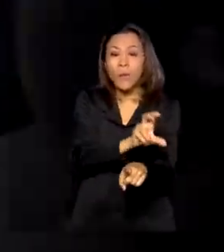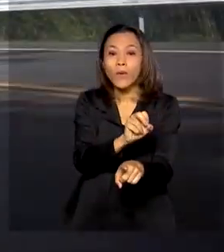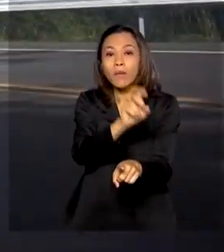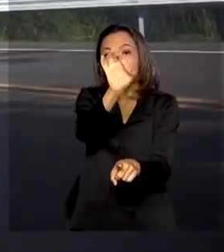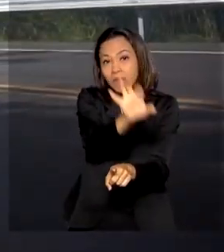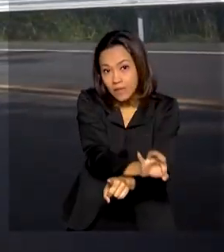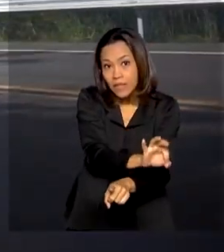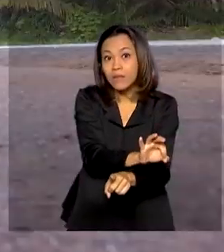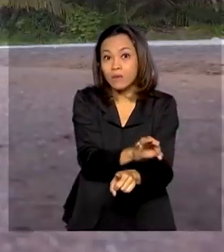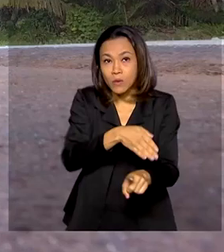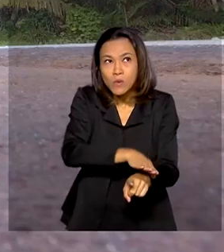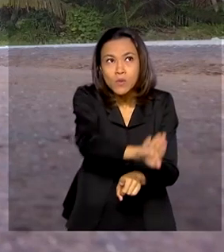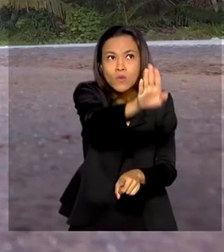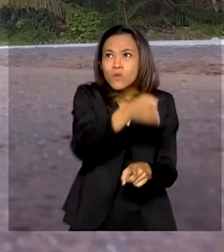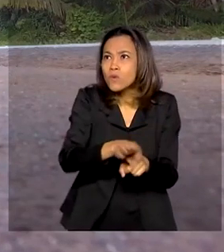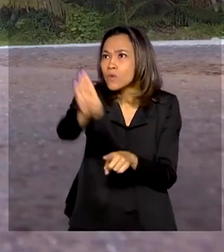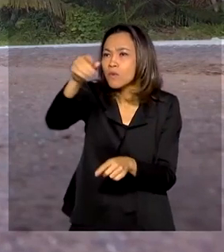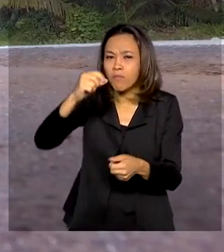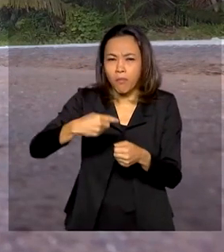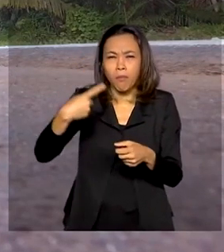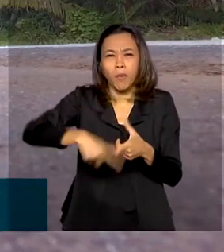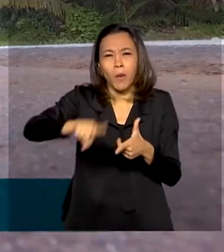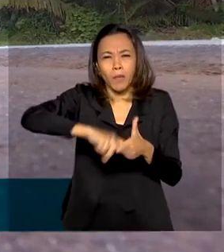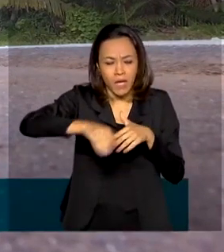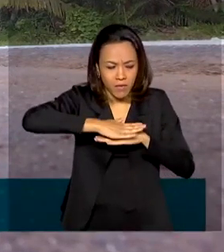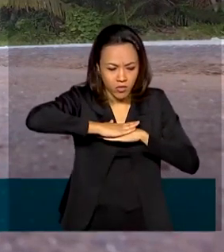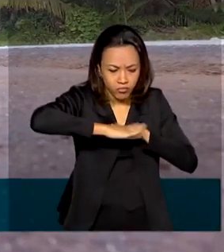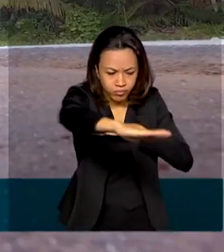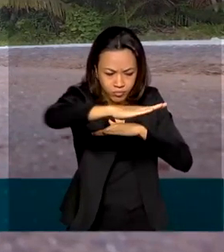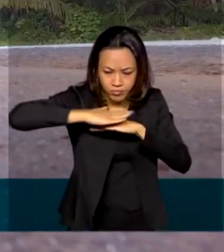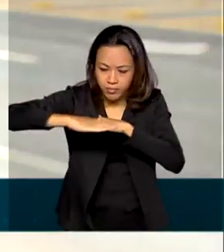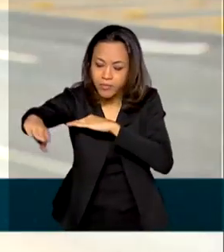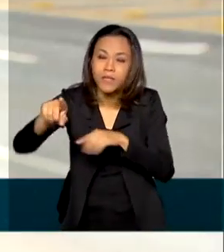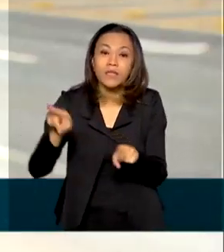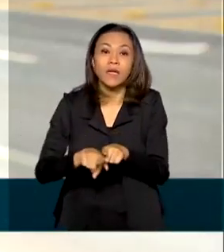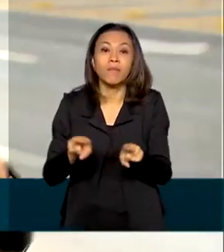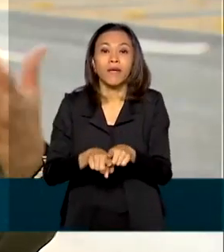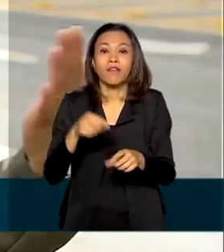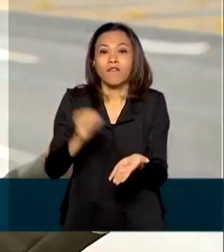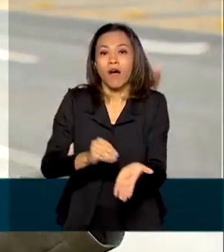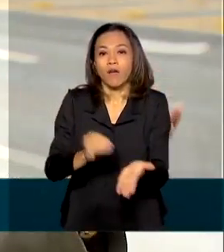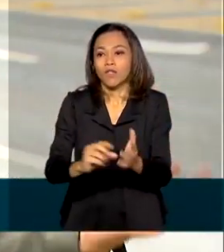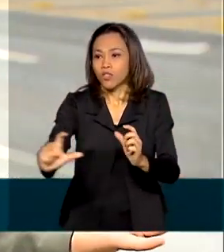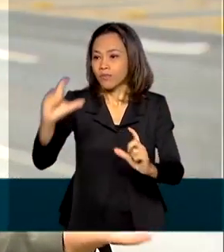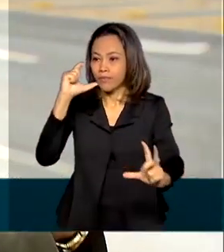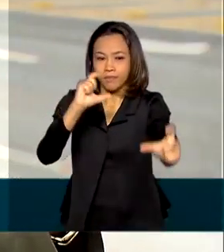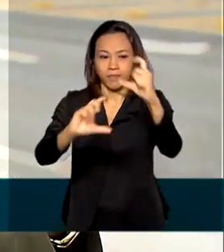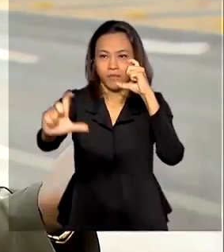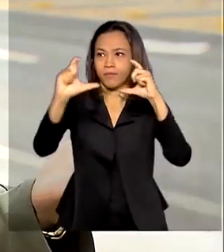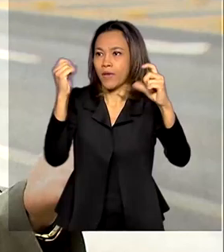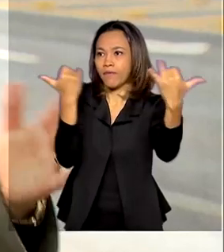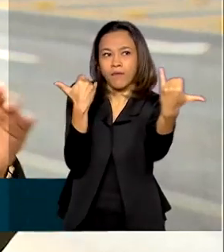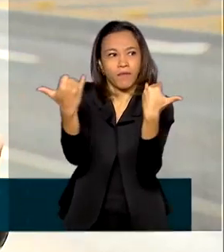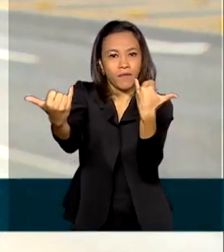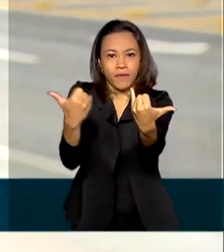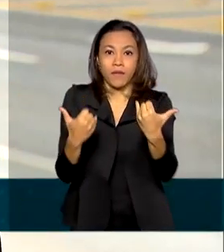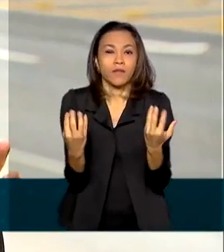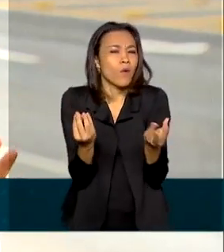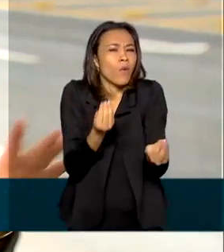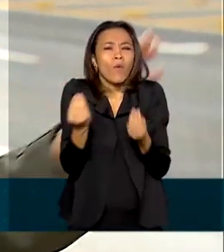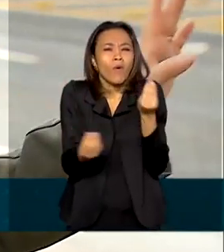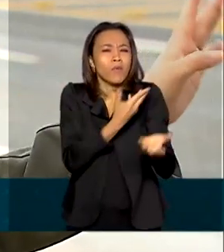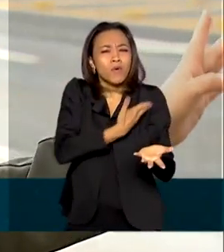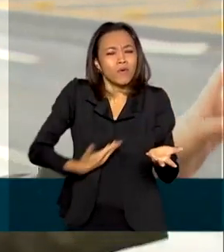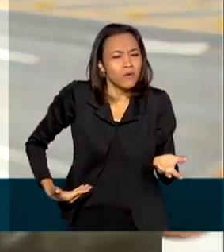apresentaram problemas de pavimentação e também de sinalização. Mas como o governo federal pode garantir a qualidade